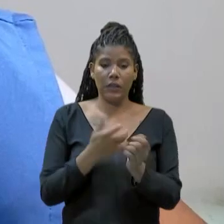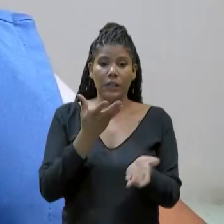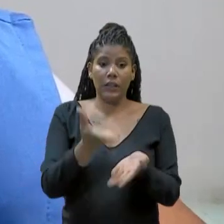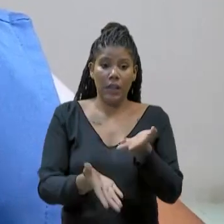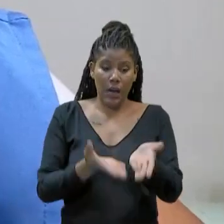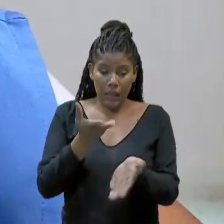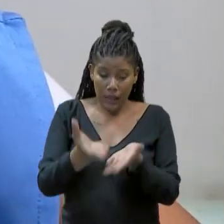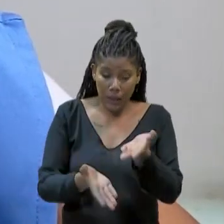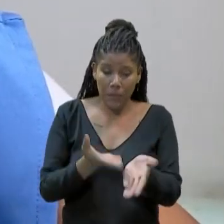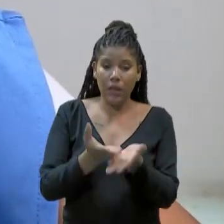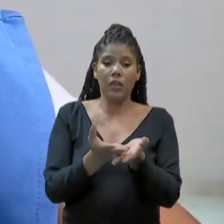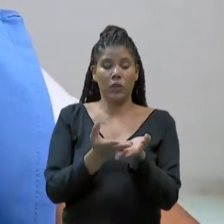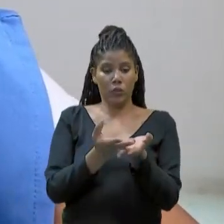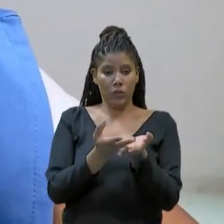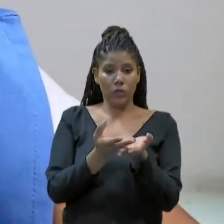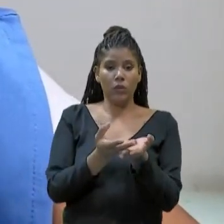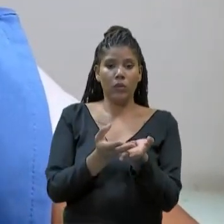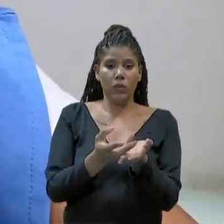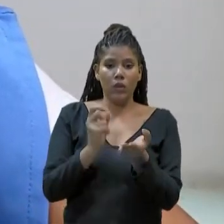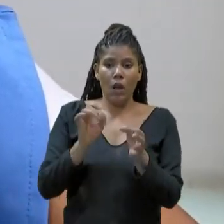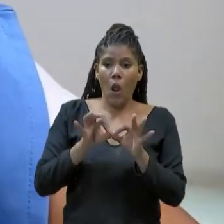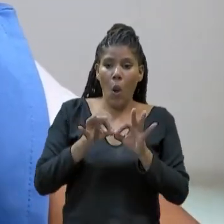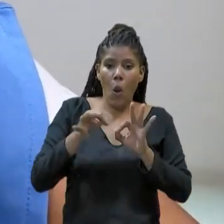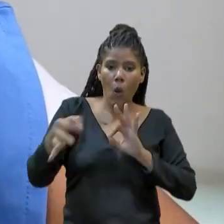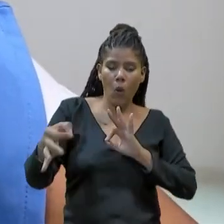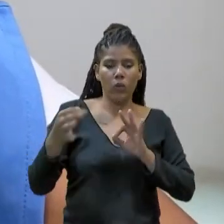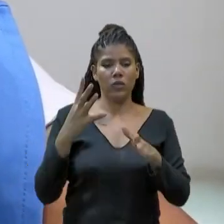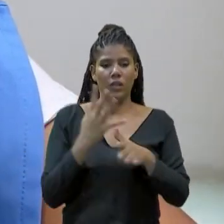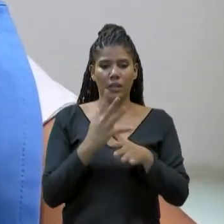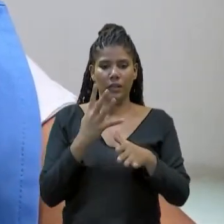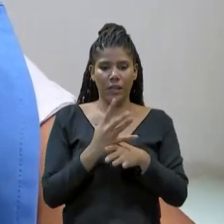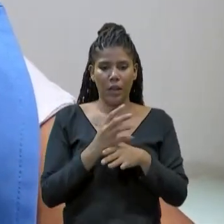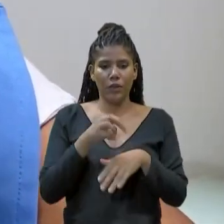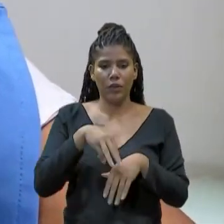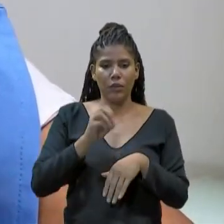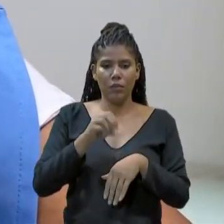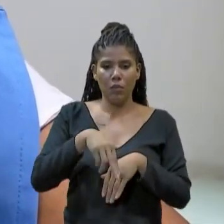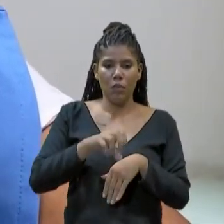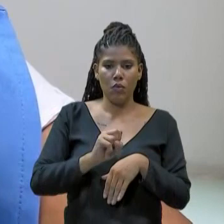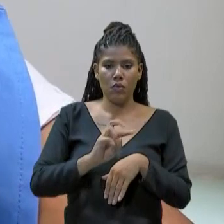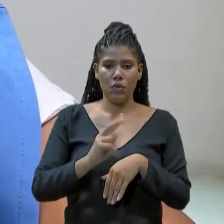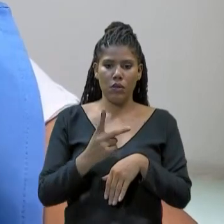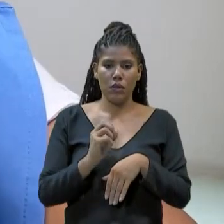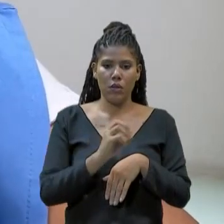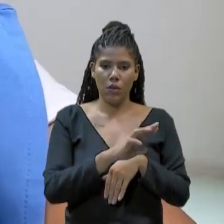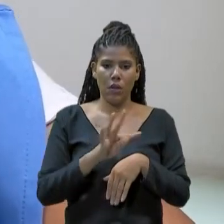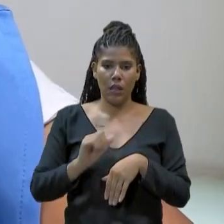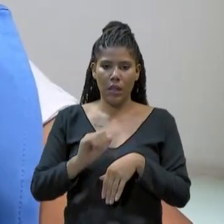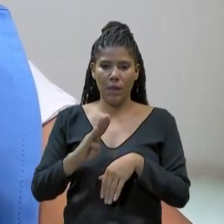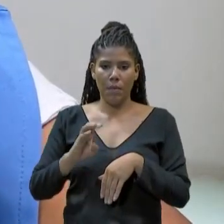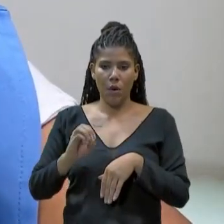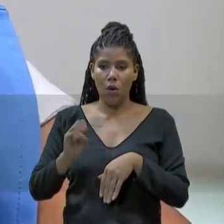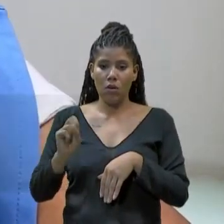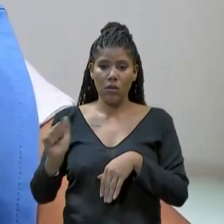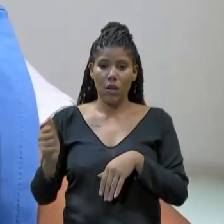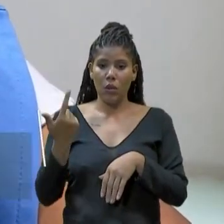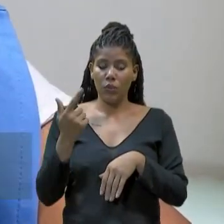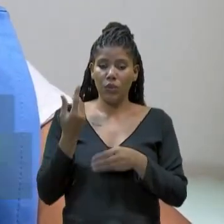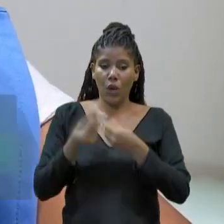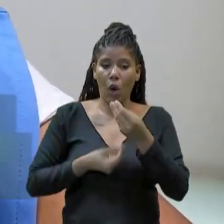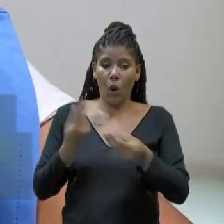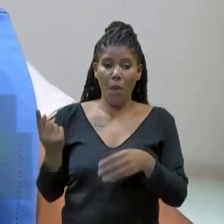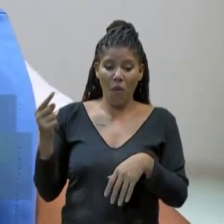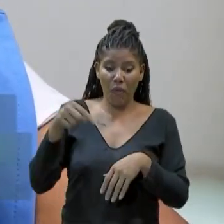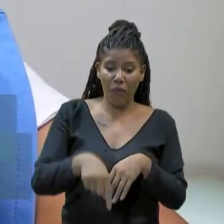a 168 quilômetros da cidade de Mocentabosa, onde vive. Não teria como ir para casa. É muito